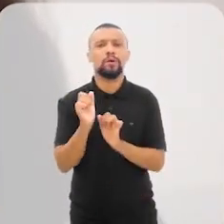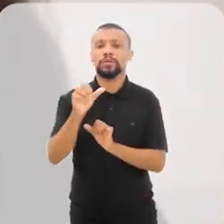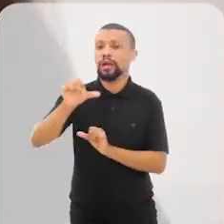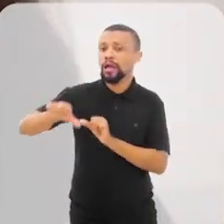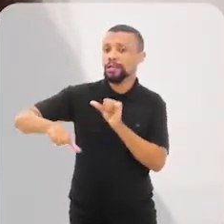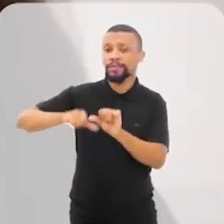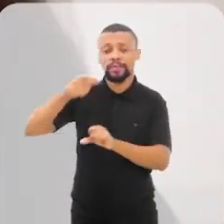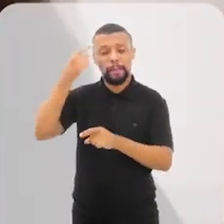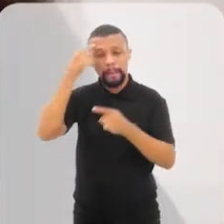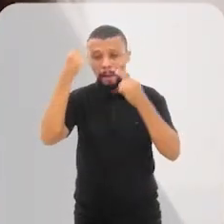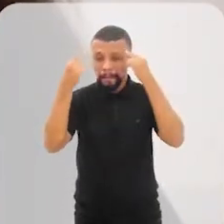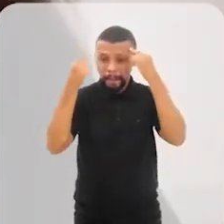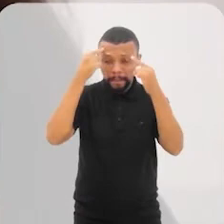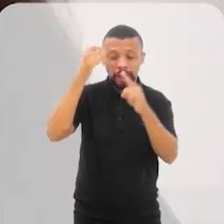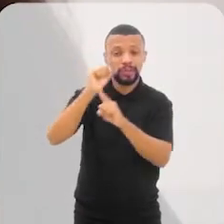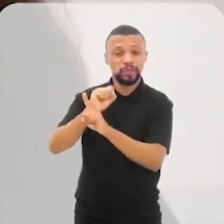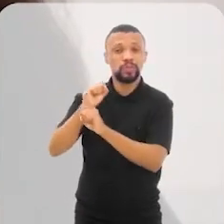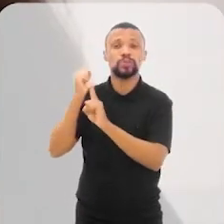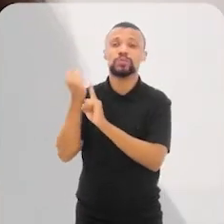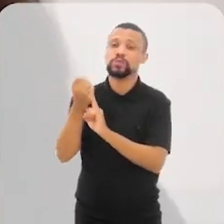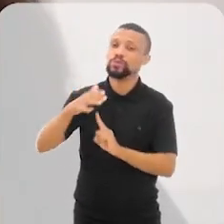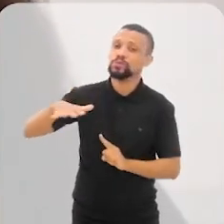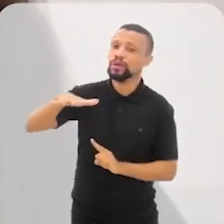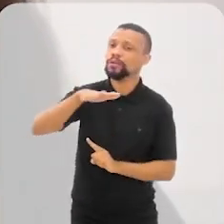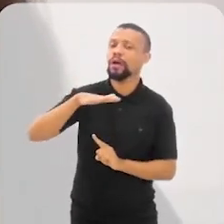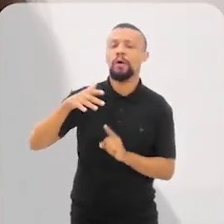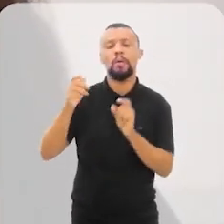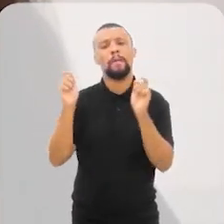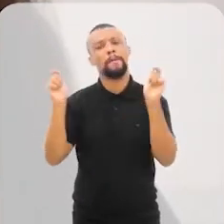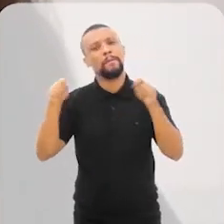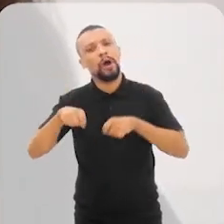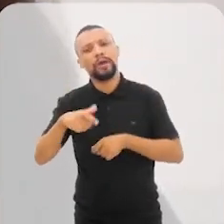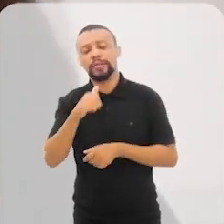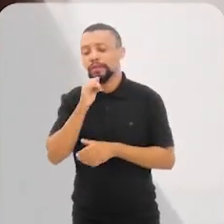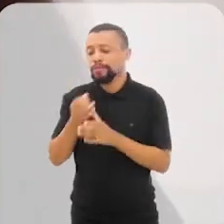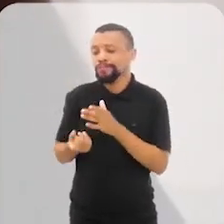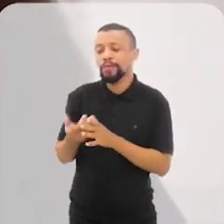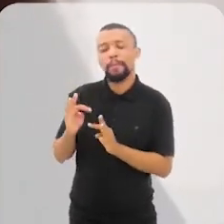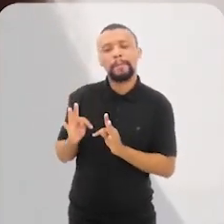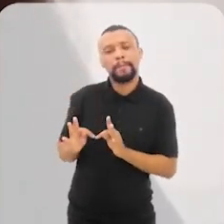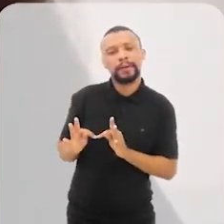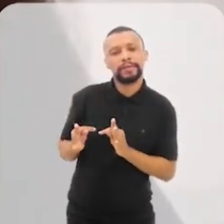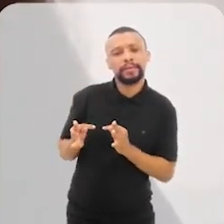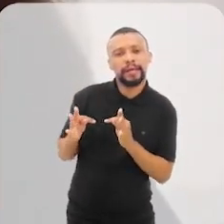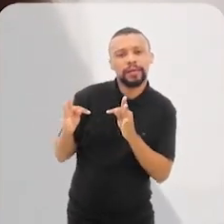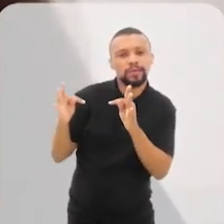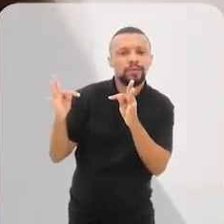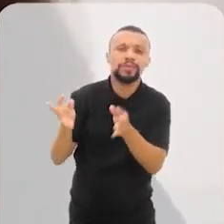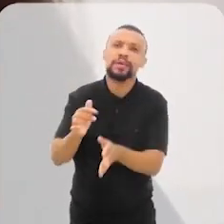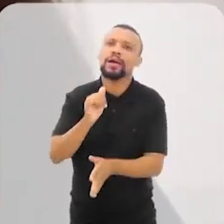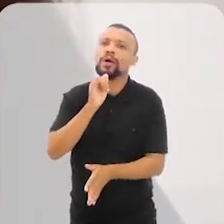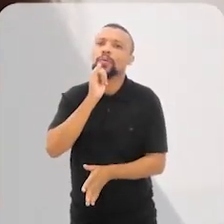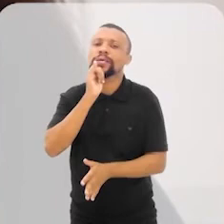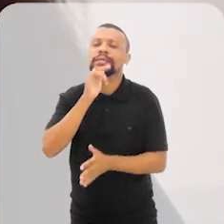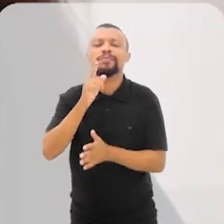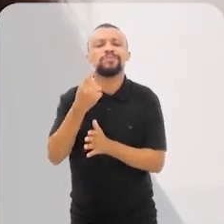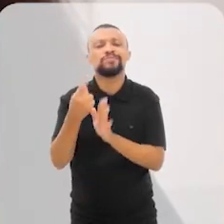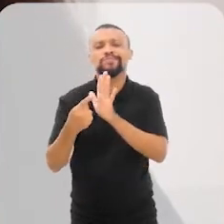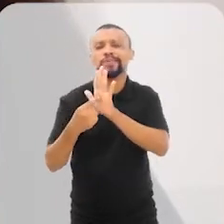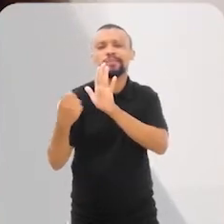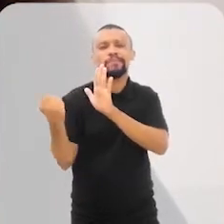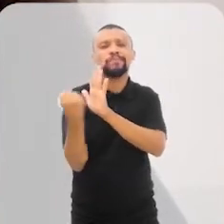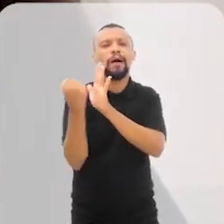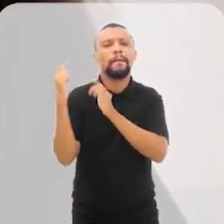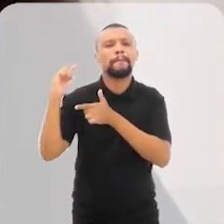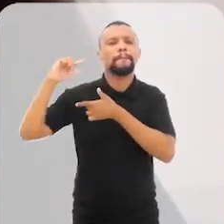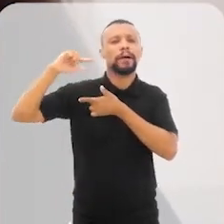inovação social, a gente está falando assim, pode ser uma tecnologia simplesmente, tem alguns exemplos muito